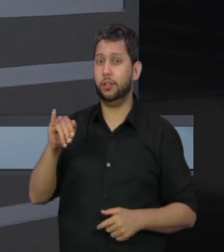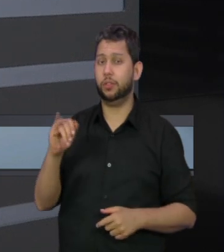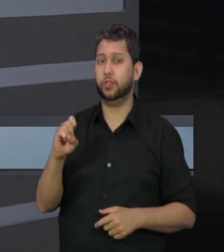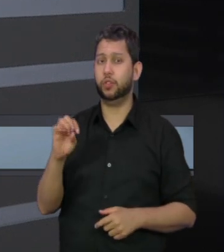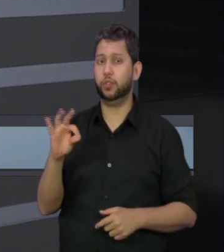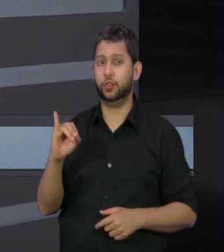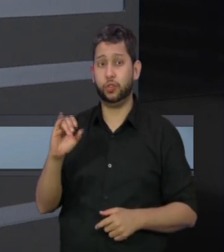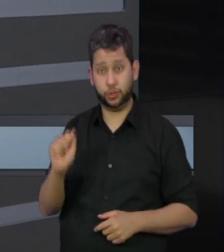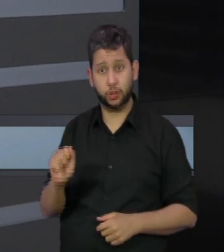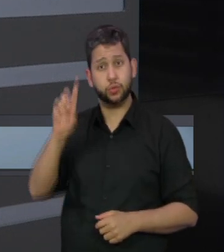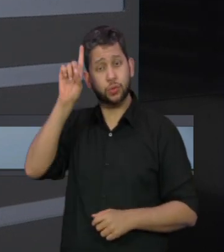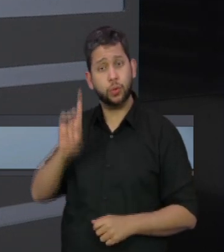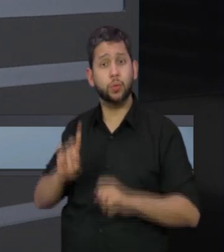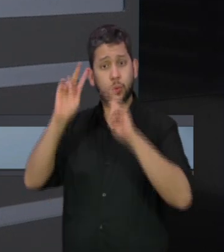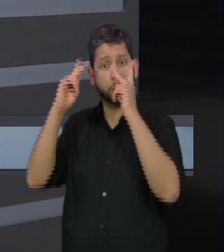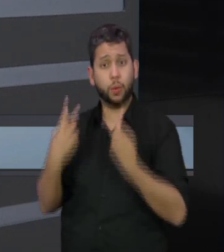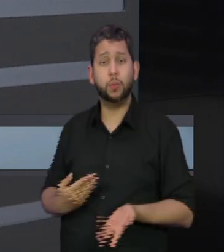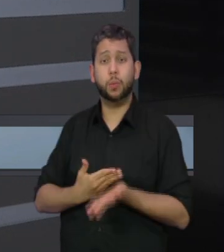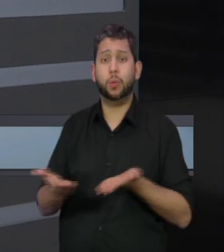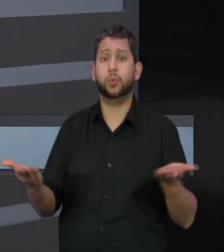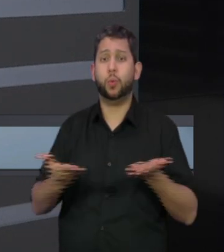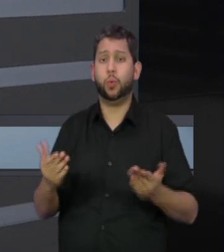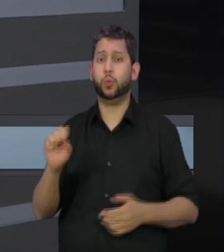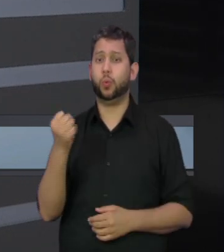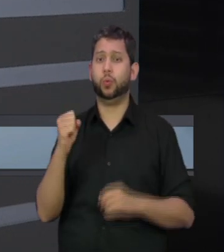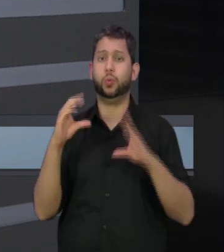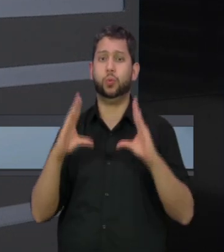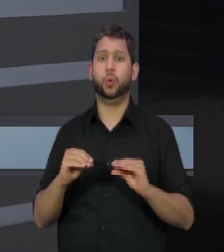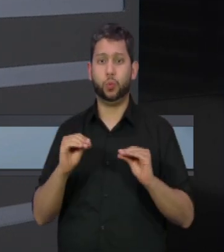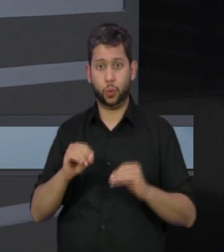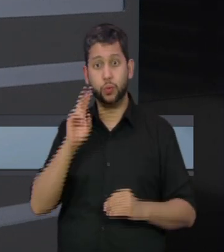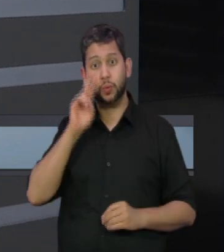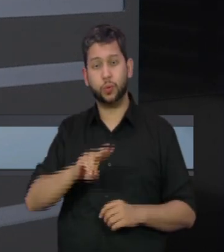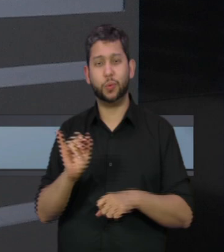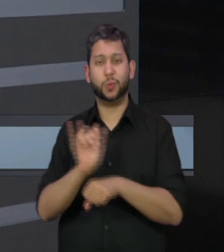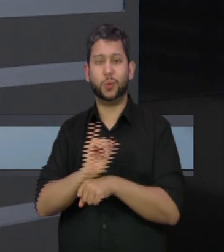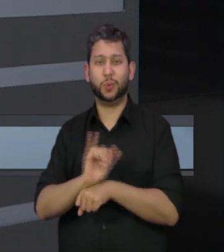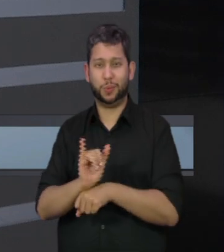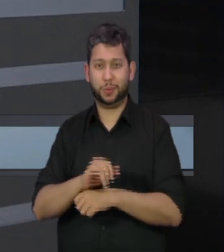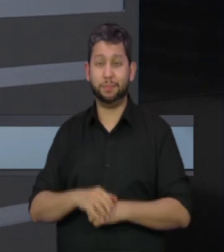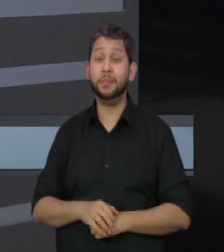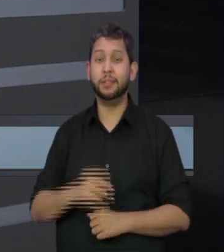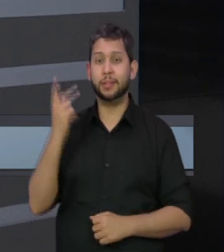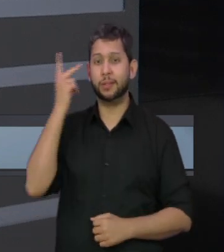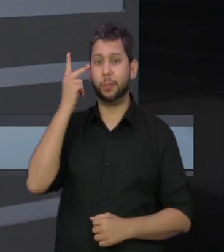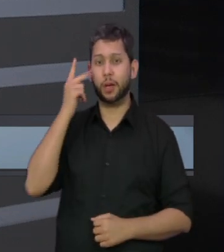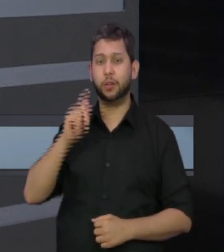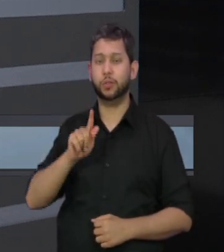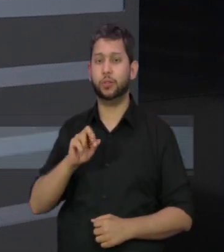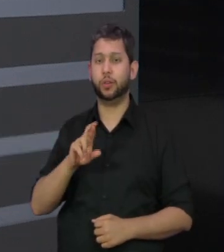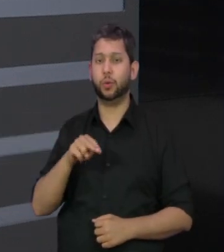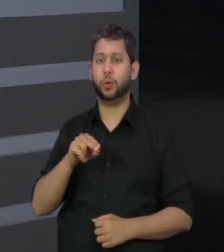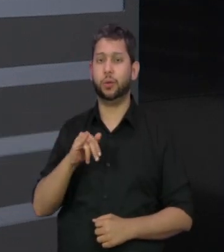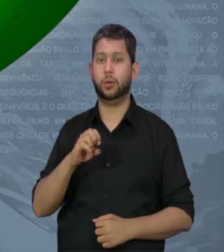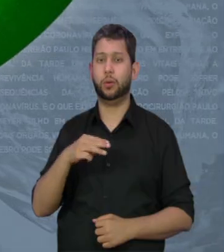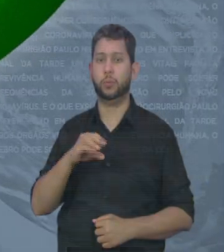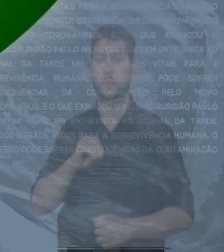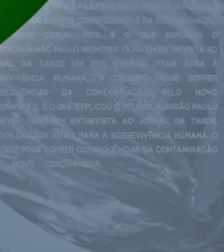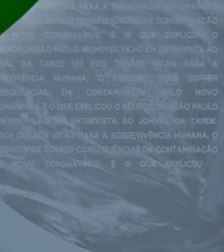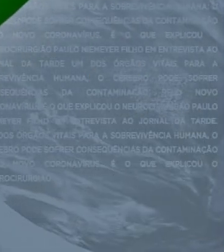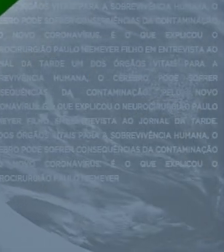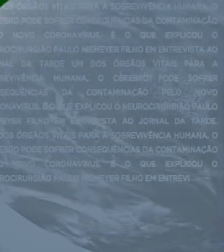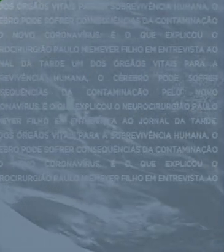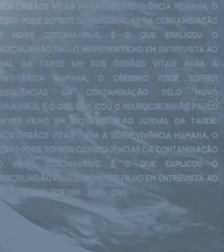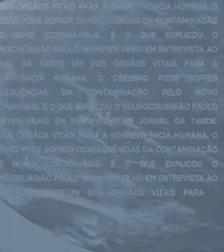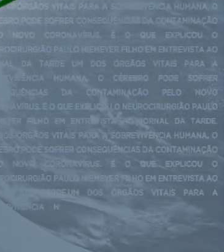Humanos começa às 8 da noite de hoje, no canal do Prêmio no YouTube. De São Paulo, Jerônimo Moraes. De